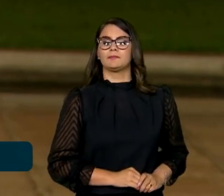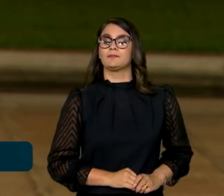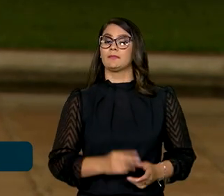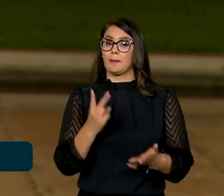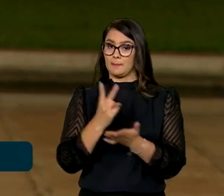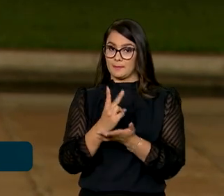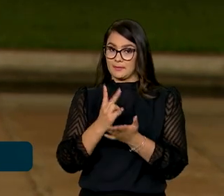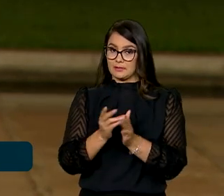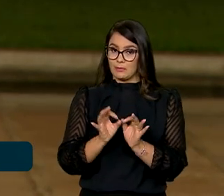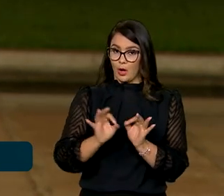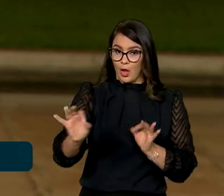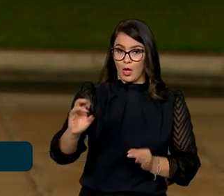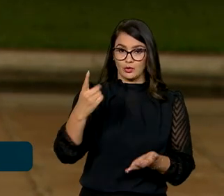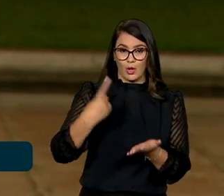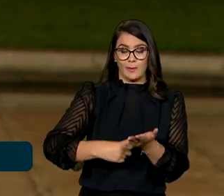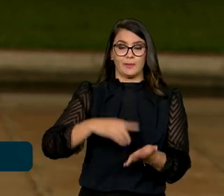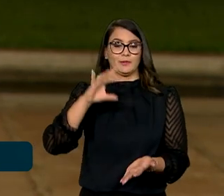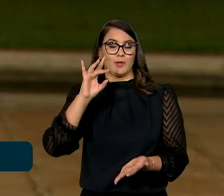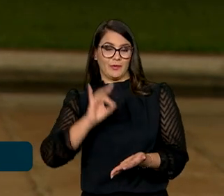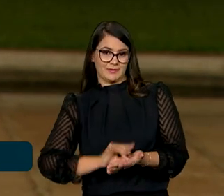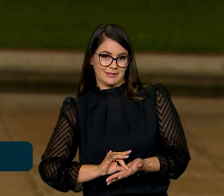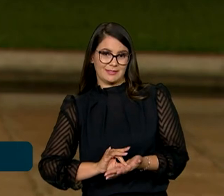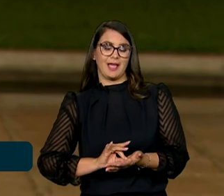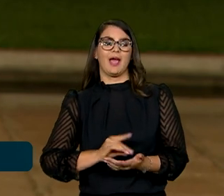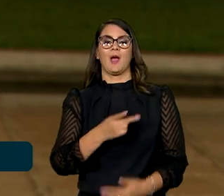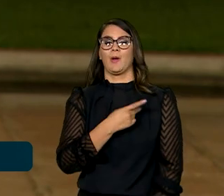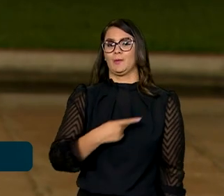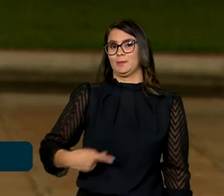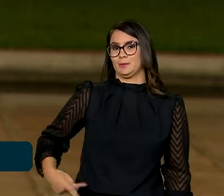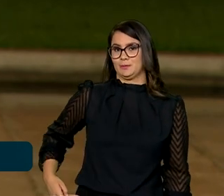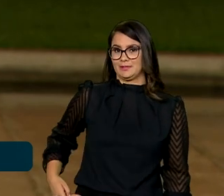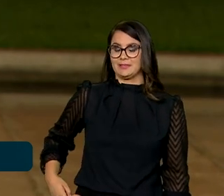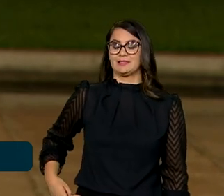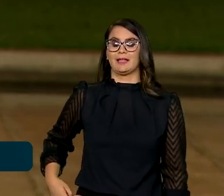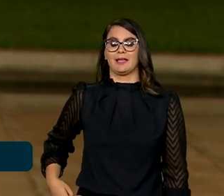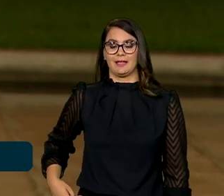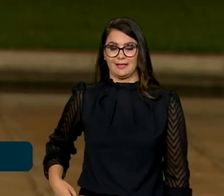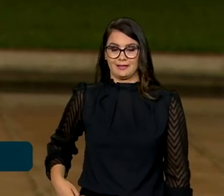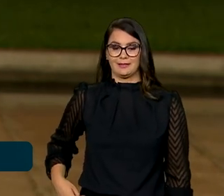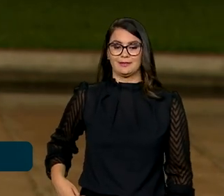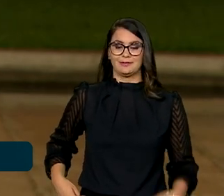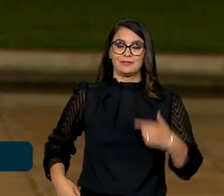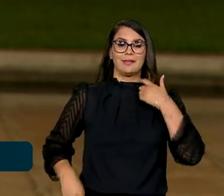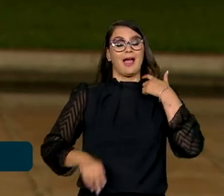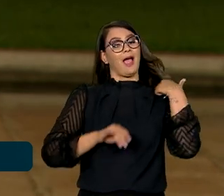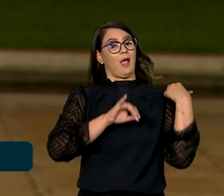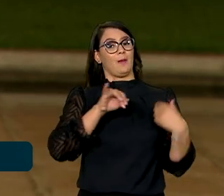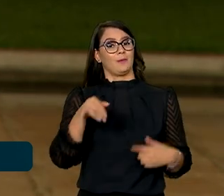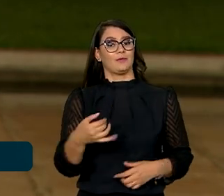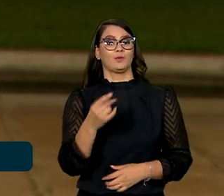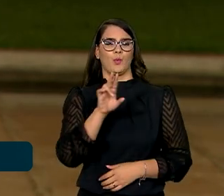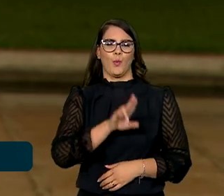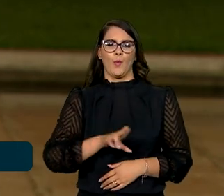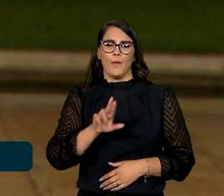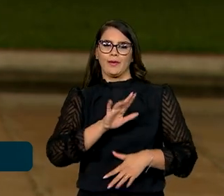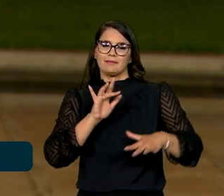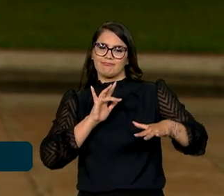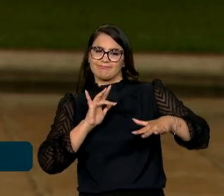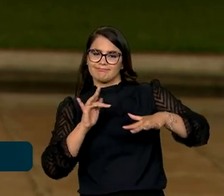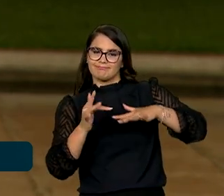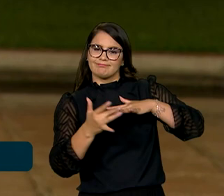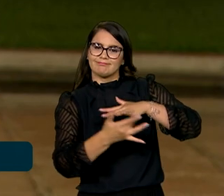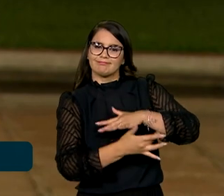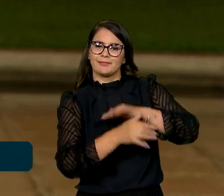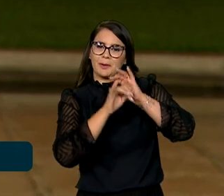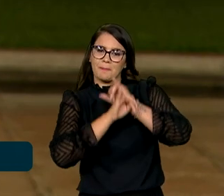longe aí de compromissos oficiais, né? O presidente, ele se aproveita e usa as redes sociais pra